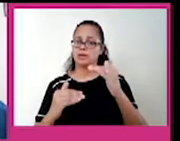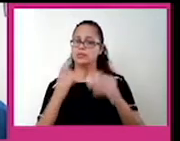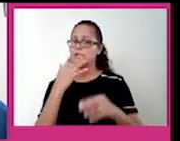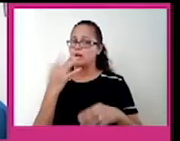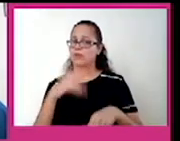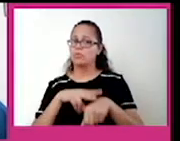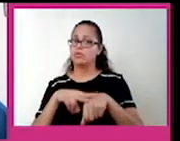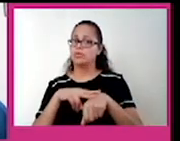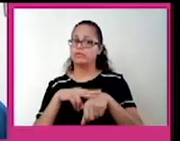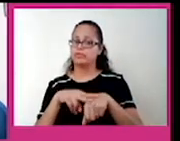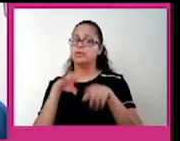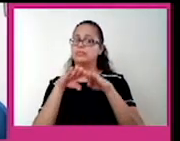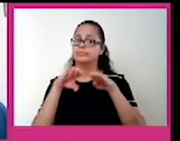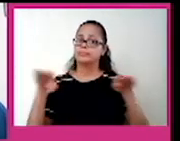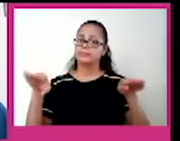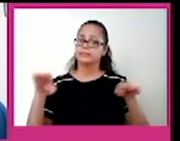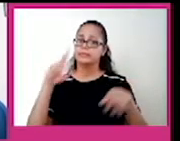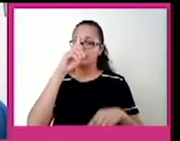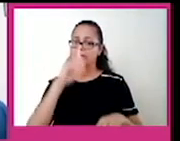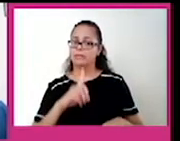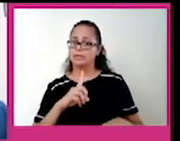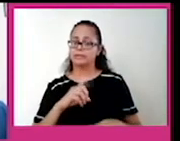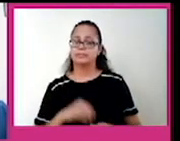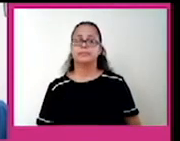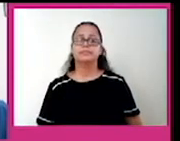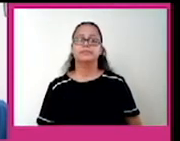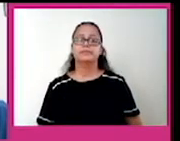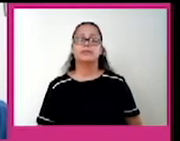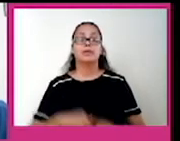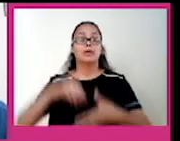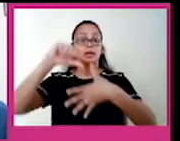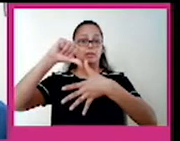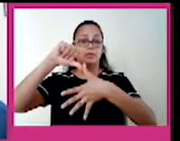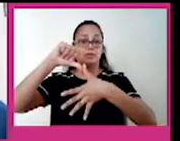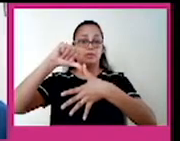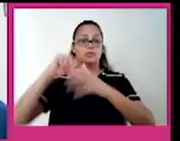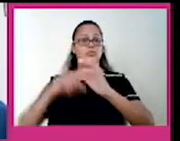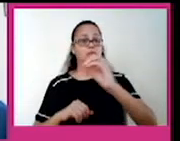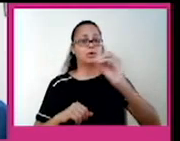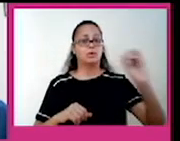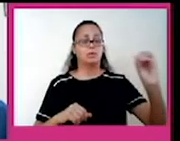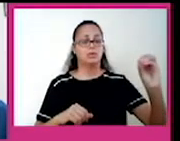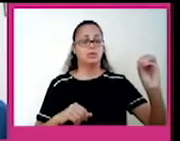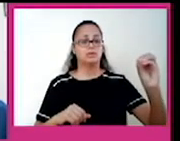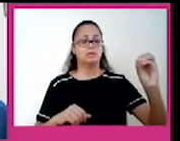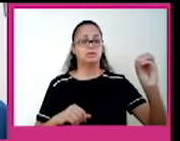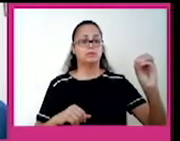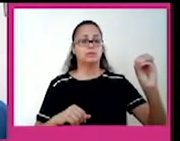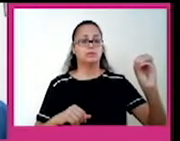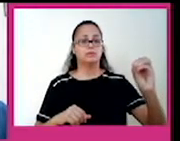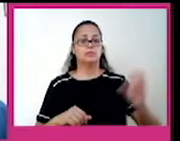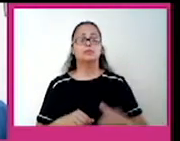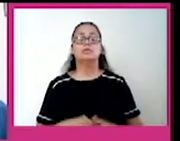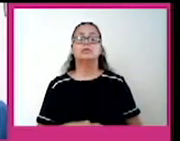regiões de planície, plano alto, nas cores amarelas. Continuando, na América do Sul, a oeste, que é aqui a costa mais próxima do